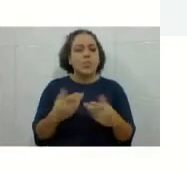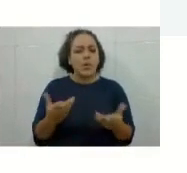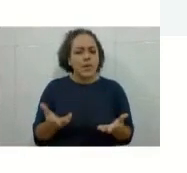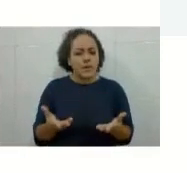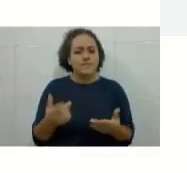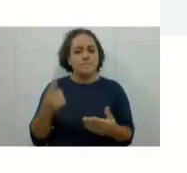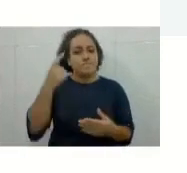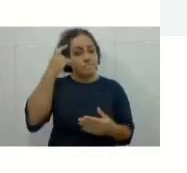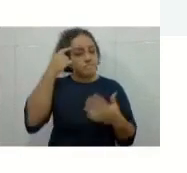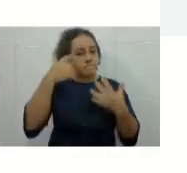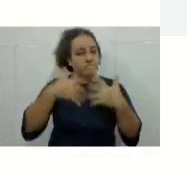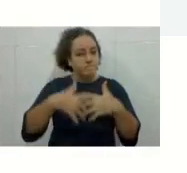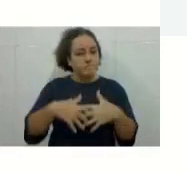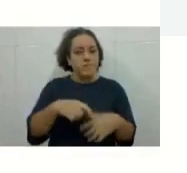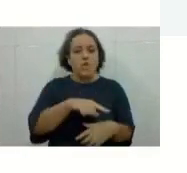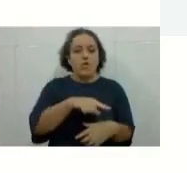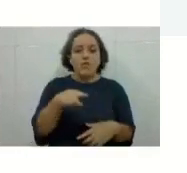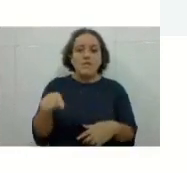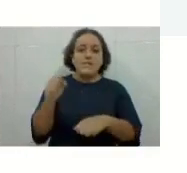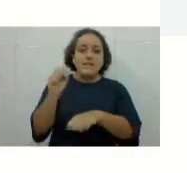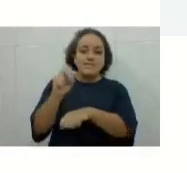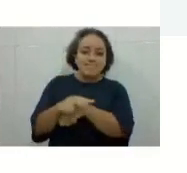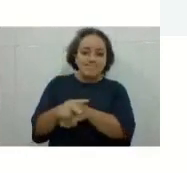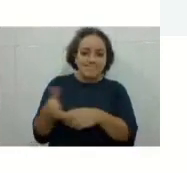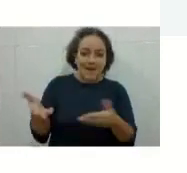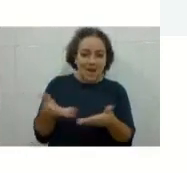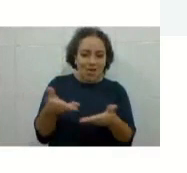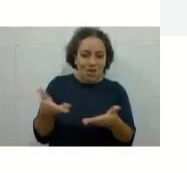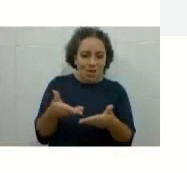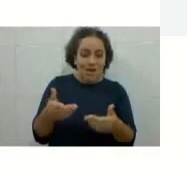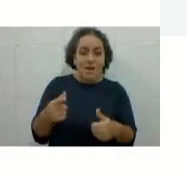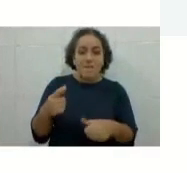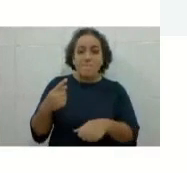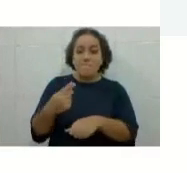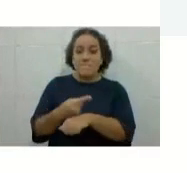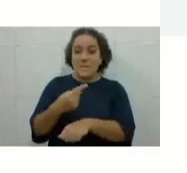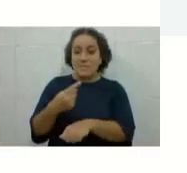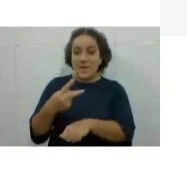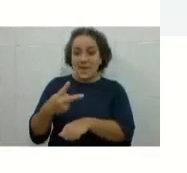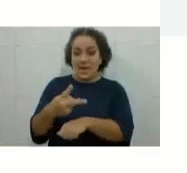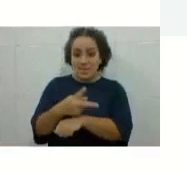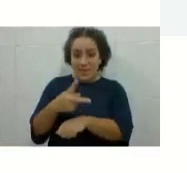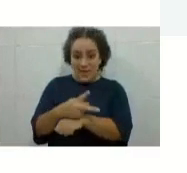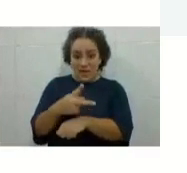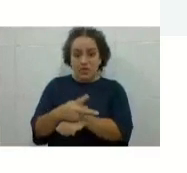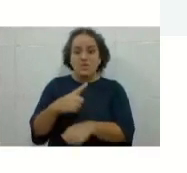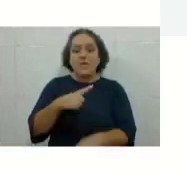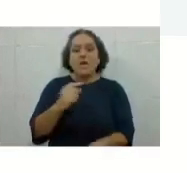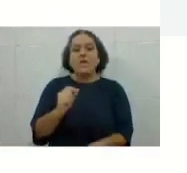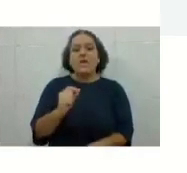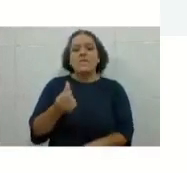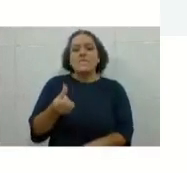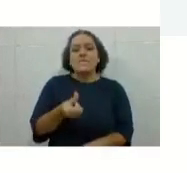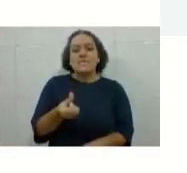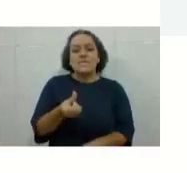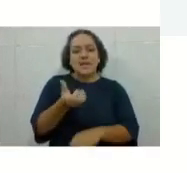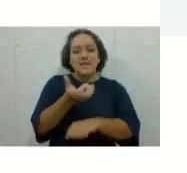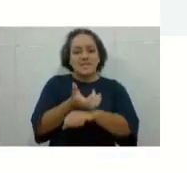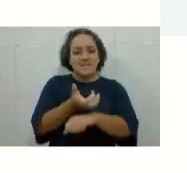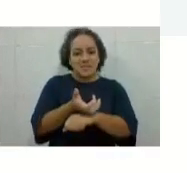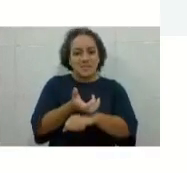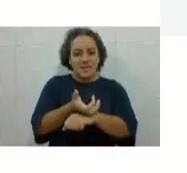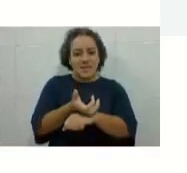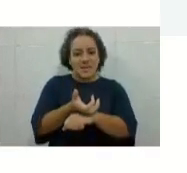que estão ingressando agora, estão no primeiro período, vocês têm seis disciplinas no primeiro período, ok?